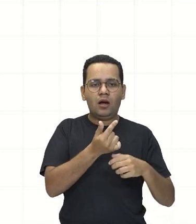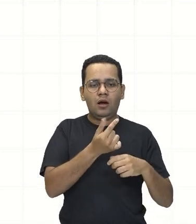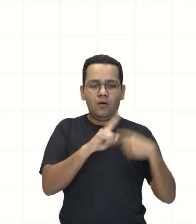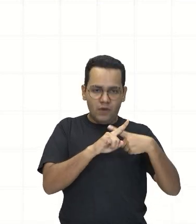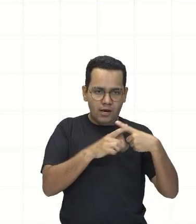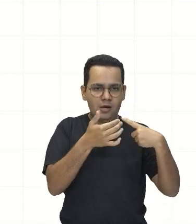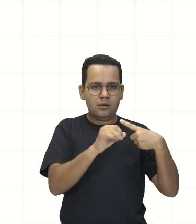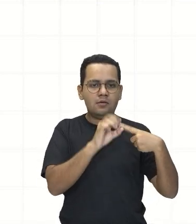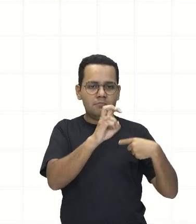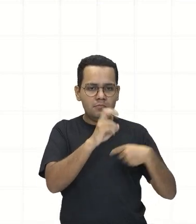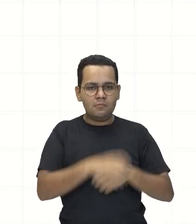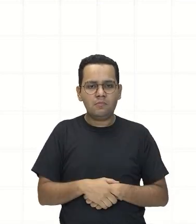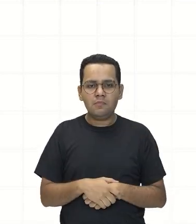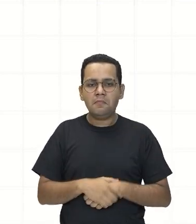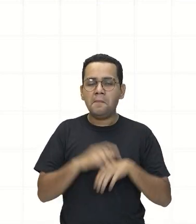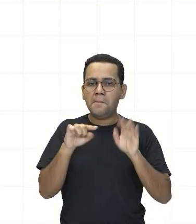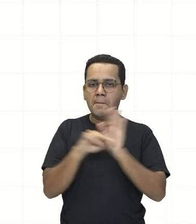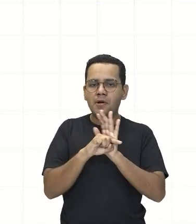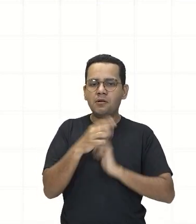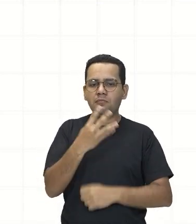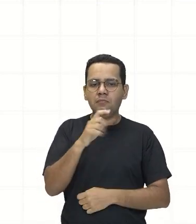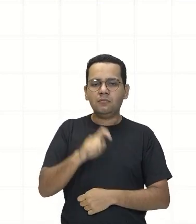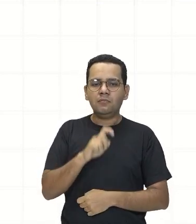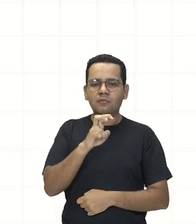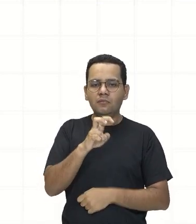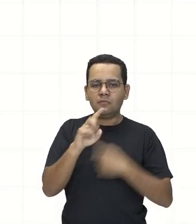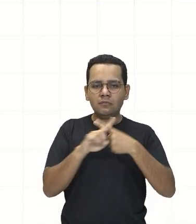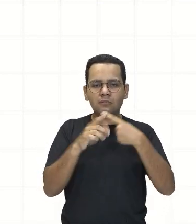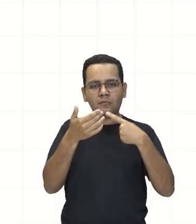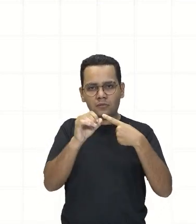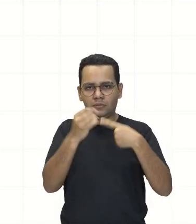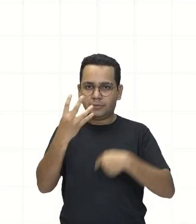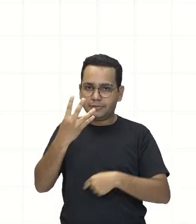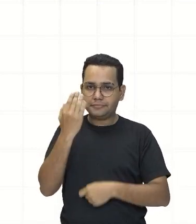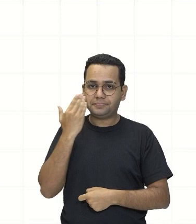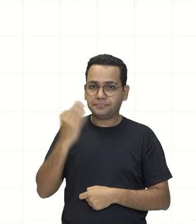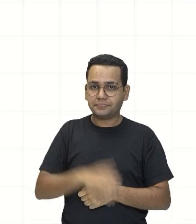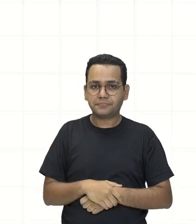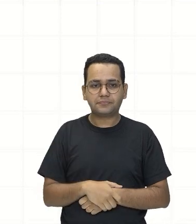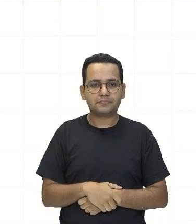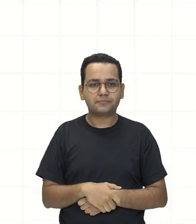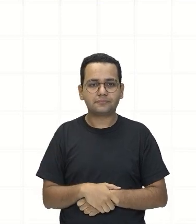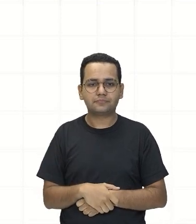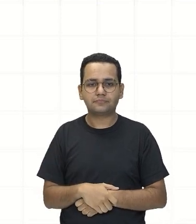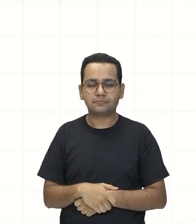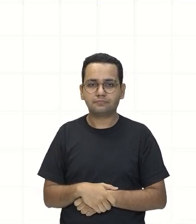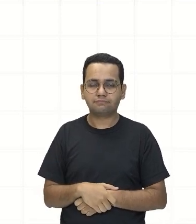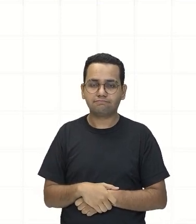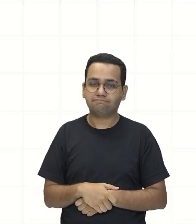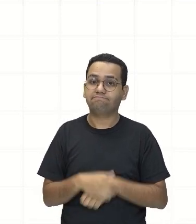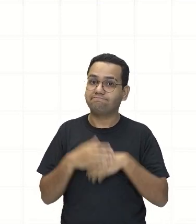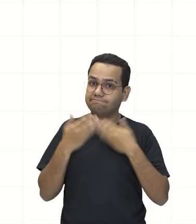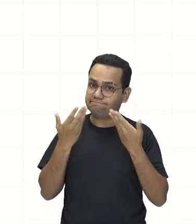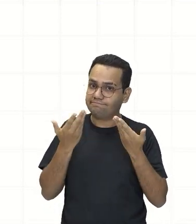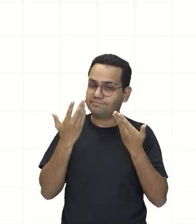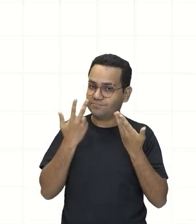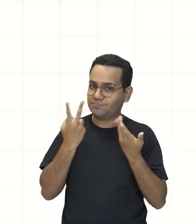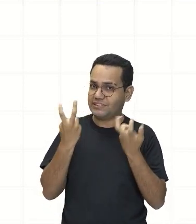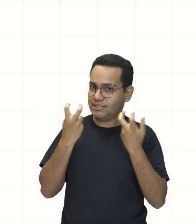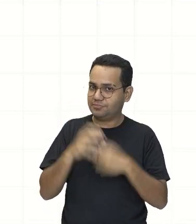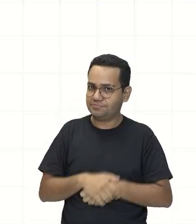4,5 vezes 10 elevado a 4 Olha só pessoal